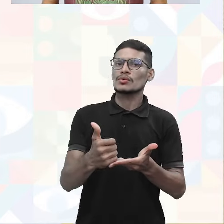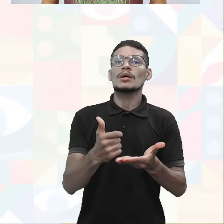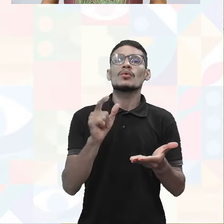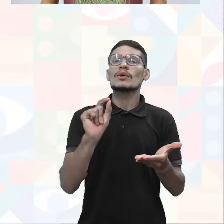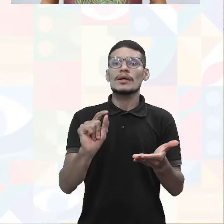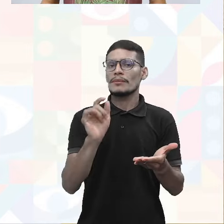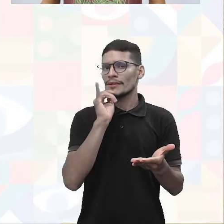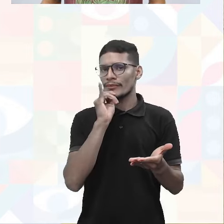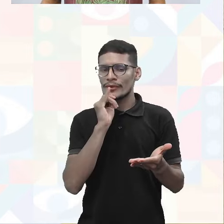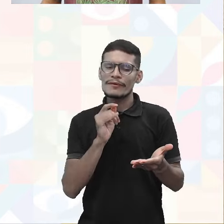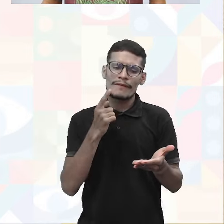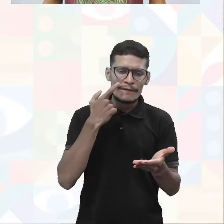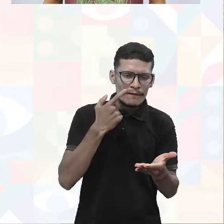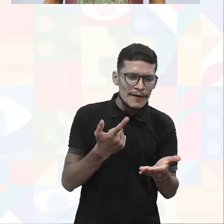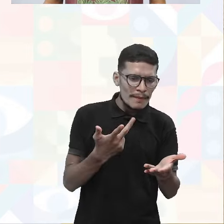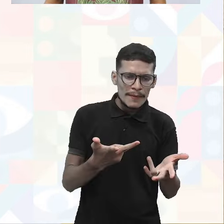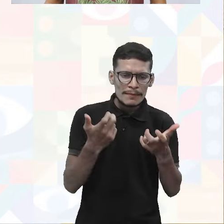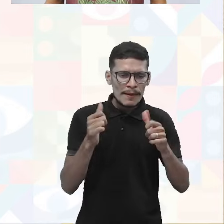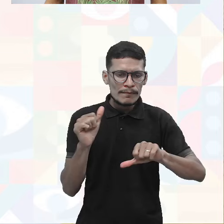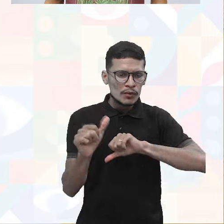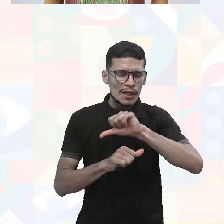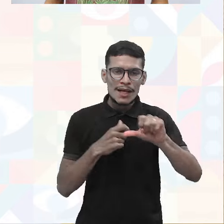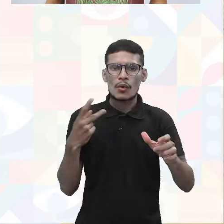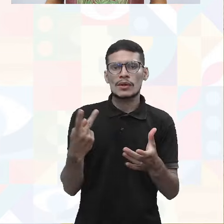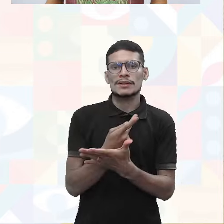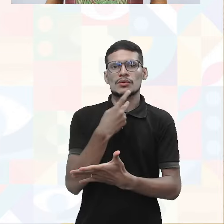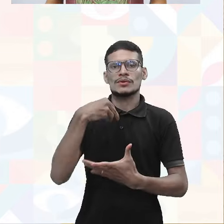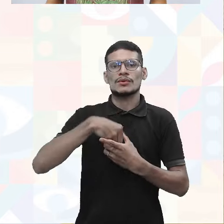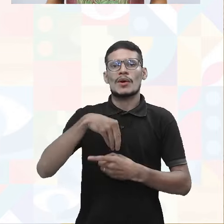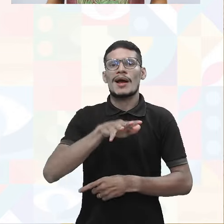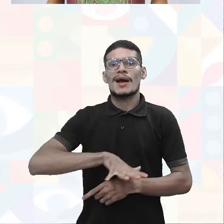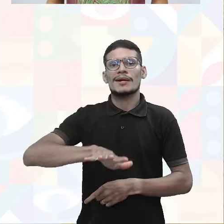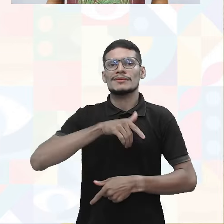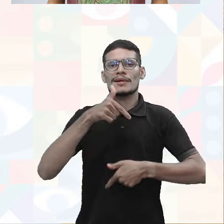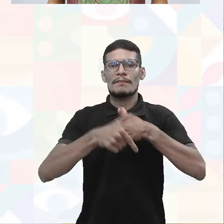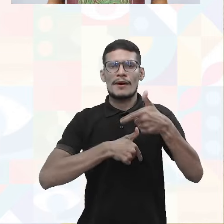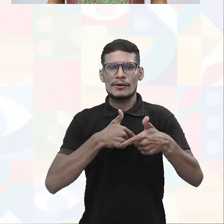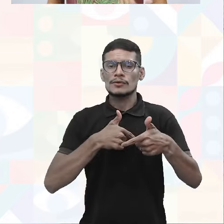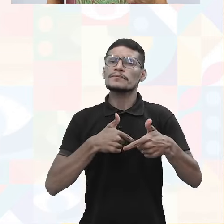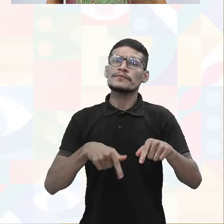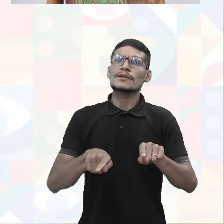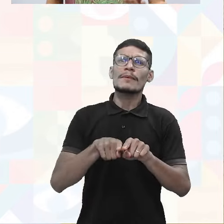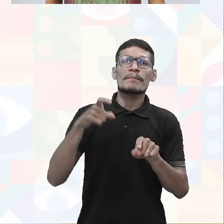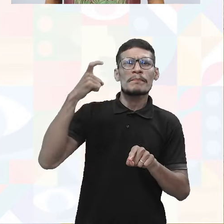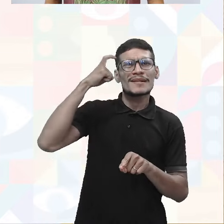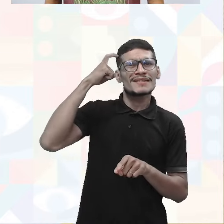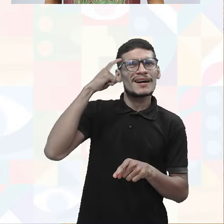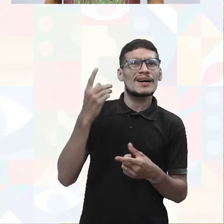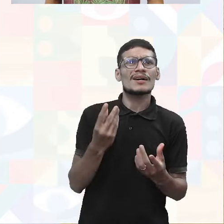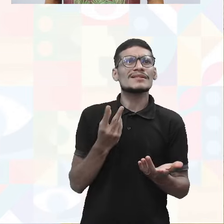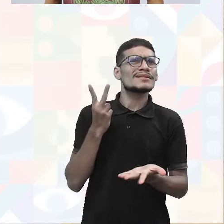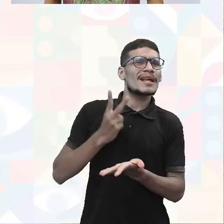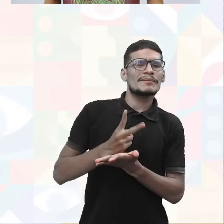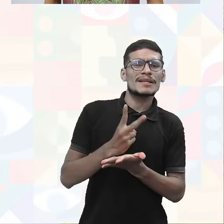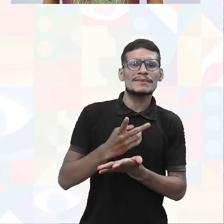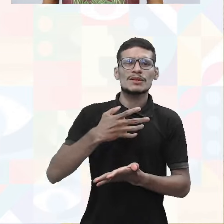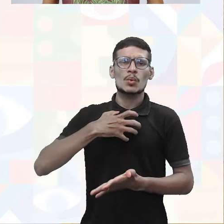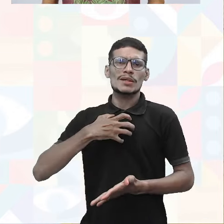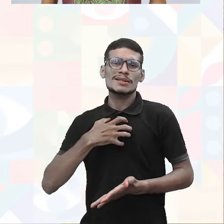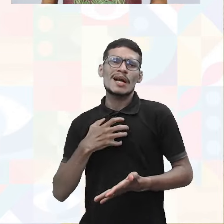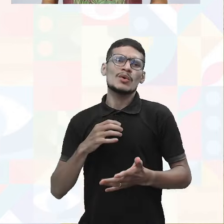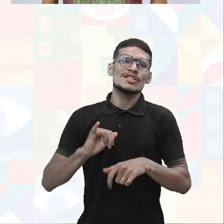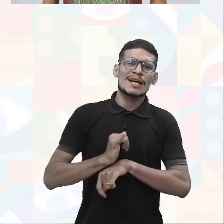do quê? De mudanças que estão ocorrendo nesse meu ambiente de trabalho, e pensar também sempre em situações, em